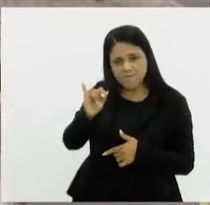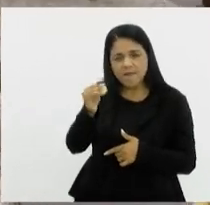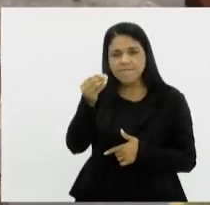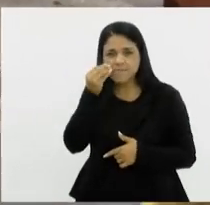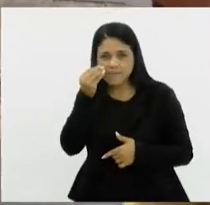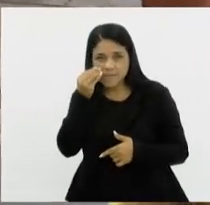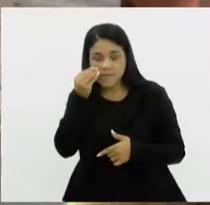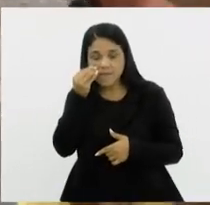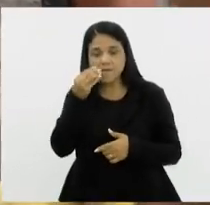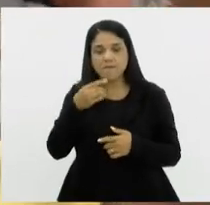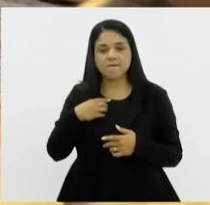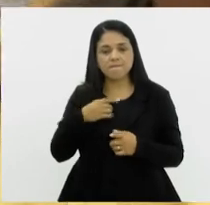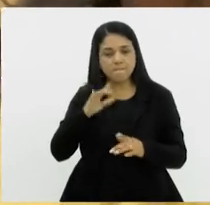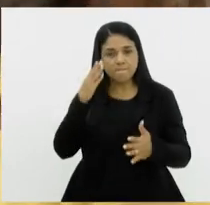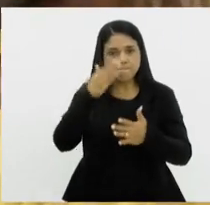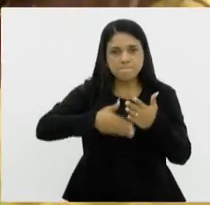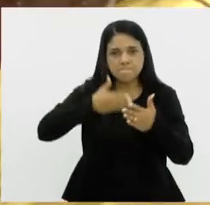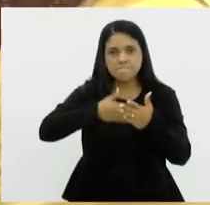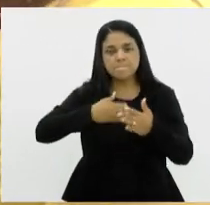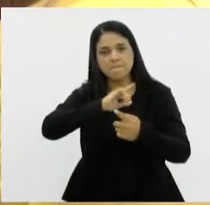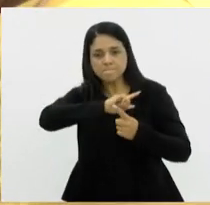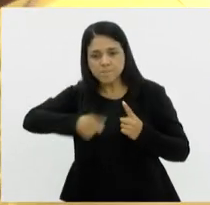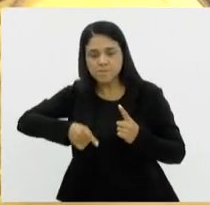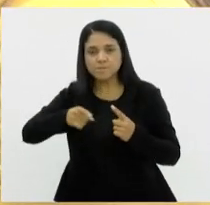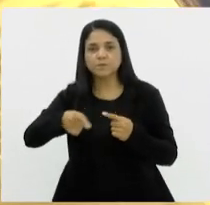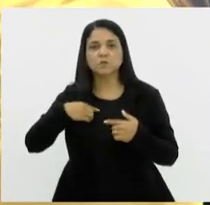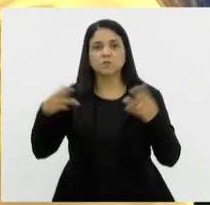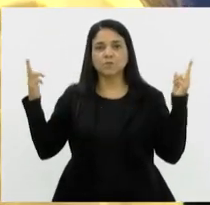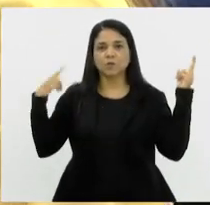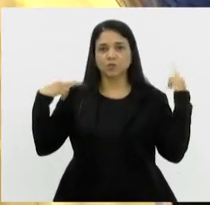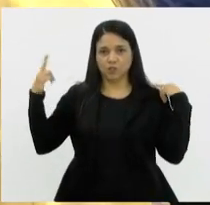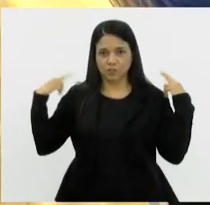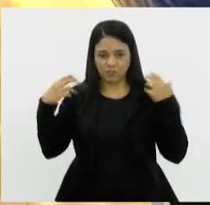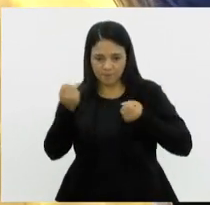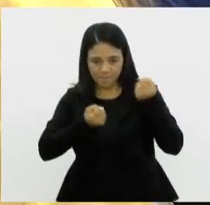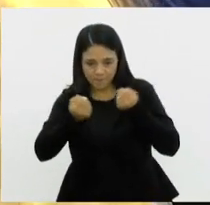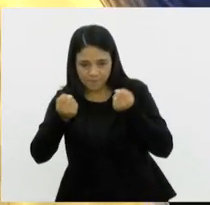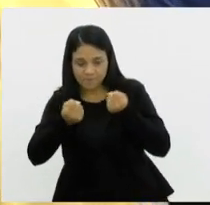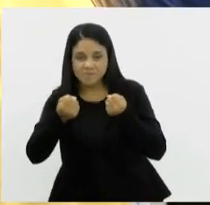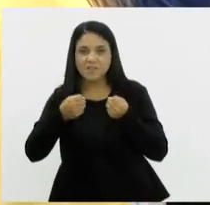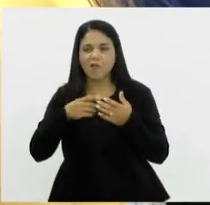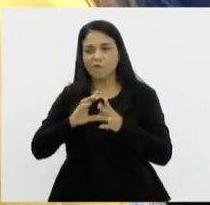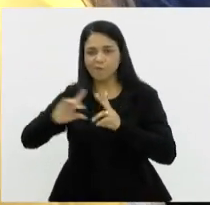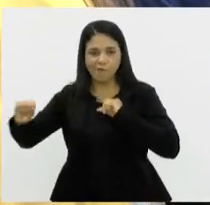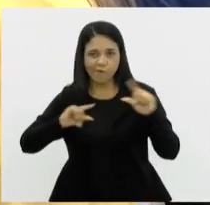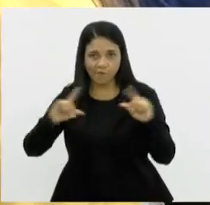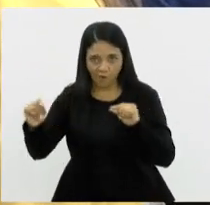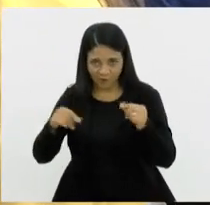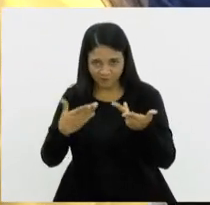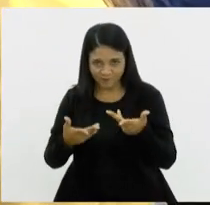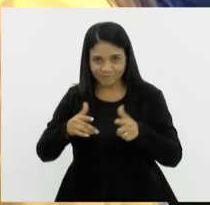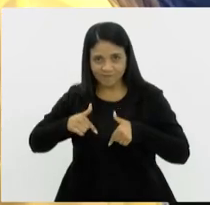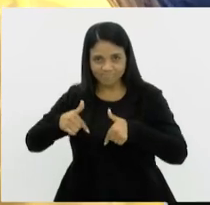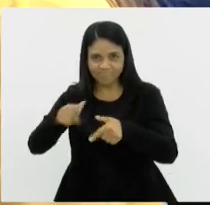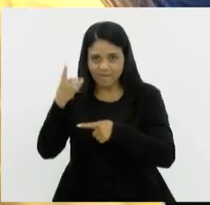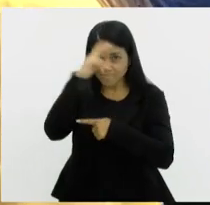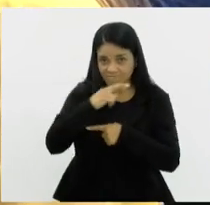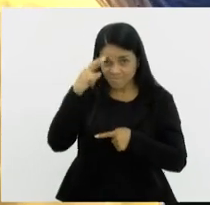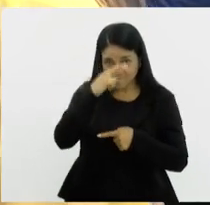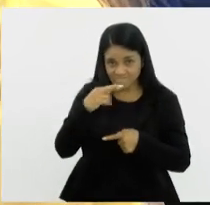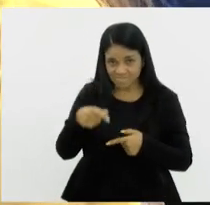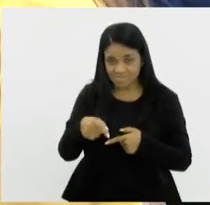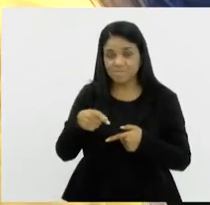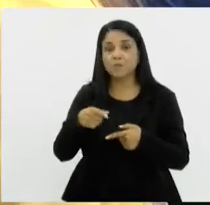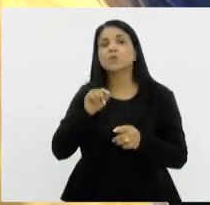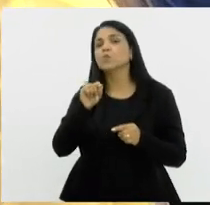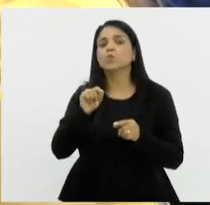motoristas que tentam burlar a operação, fugindo da operação. Esses pontos, como é que é feita a estratégia dessa fiscalização de vocês para dar